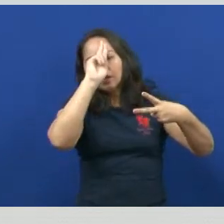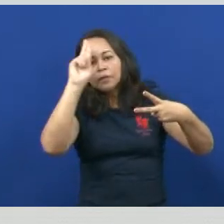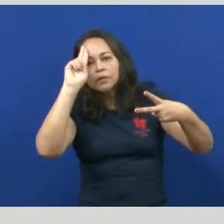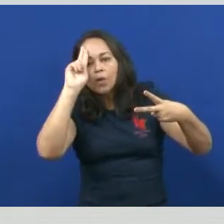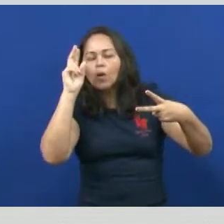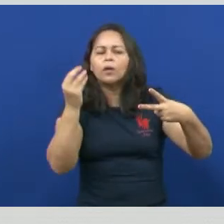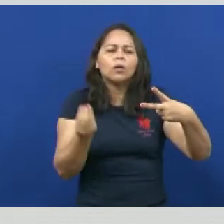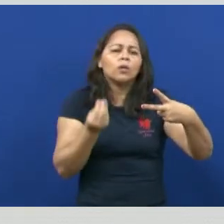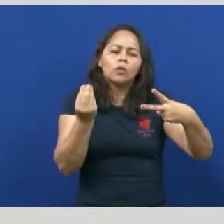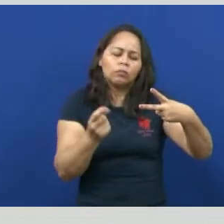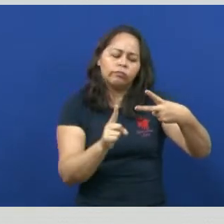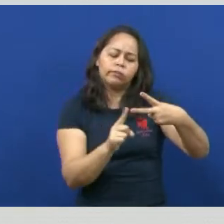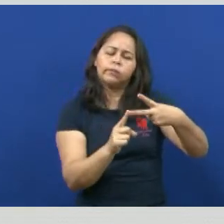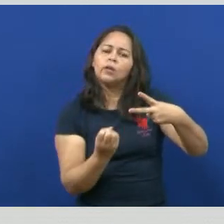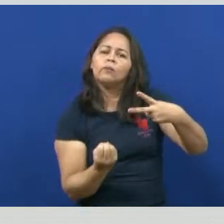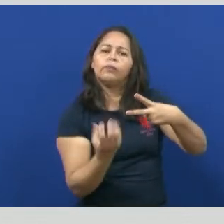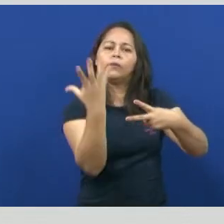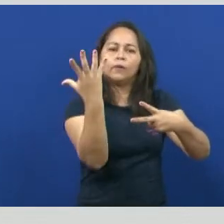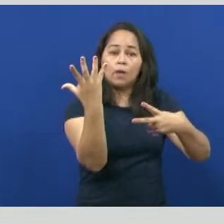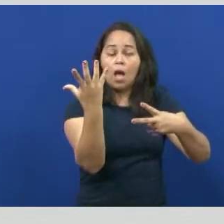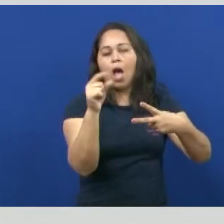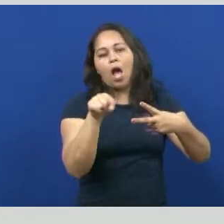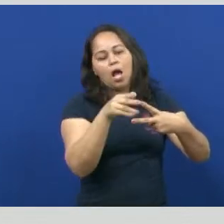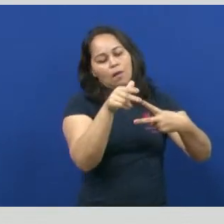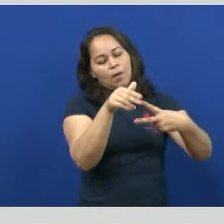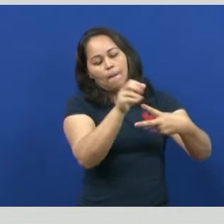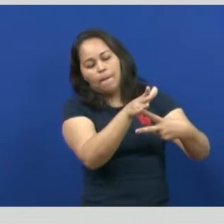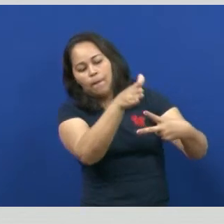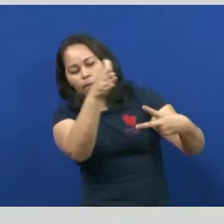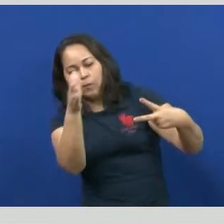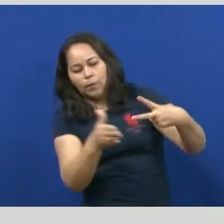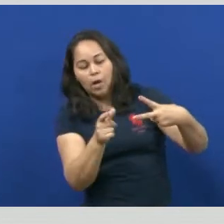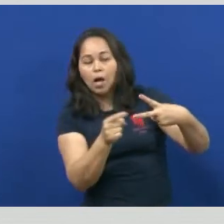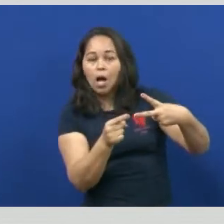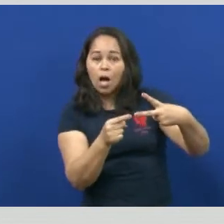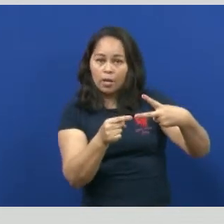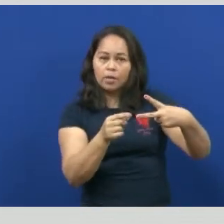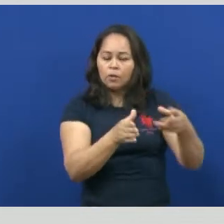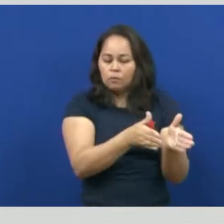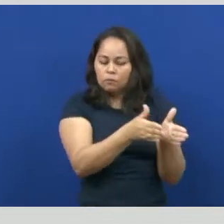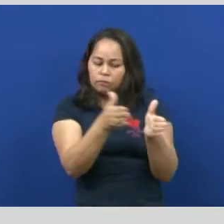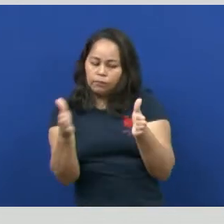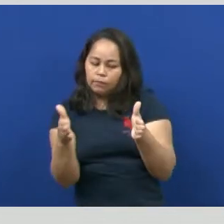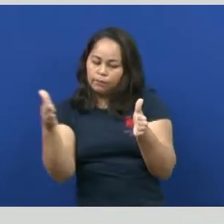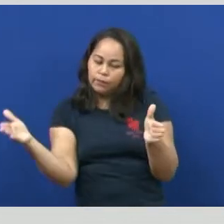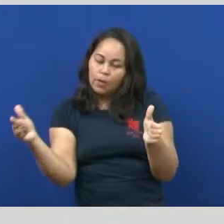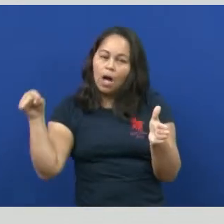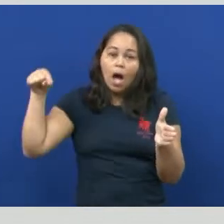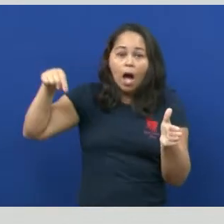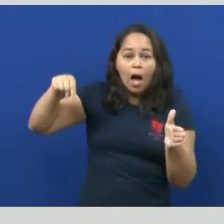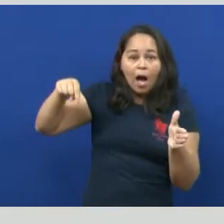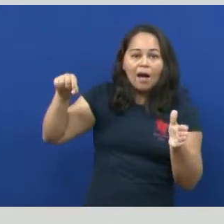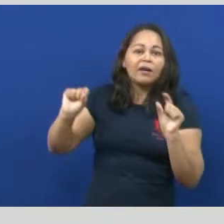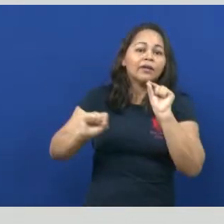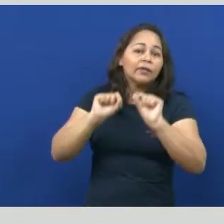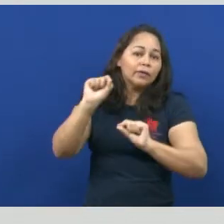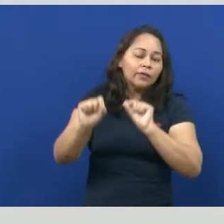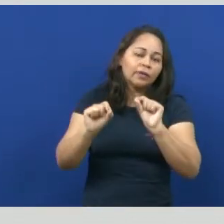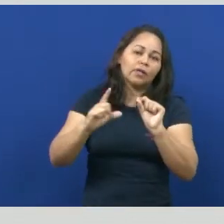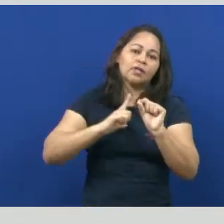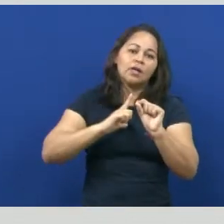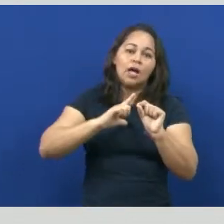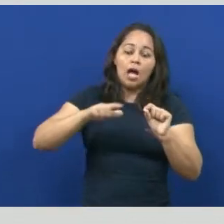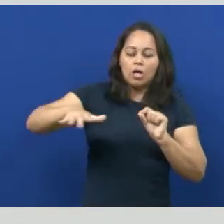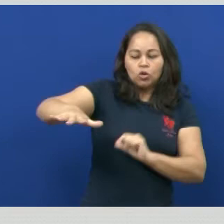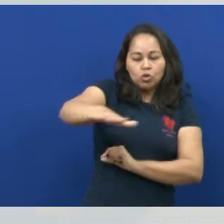-história. Esse período de transição, ele recebe o nome de proto-história e, nessa época, as